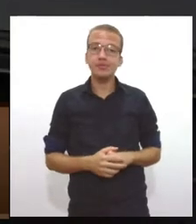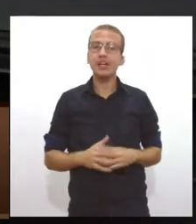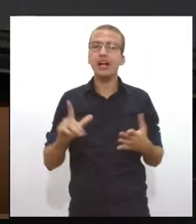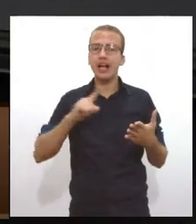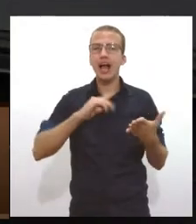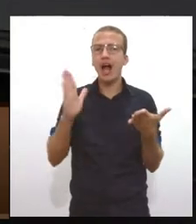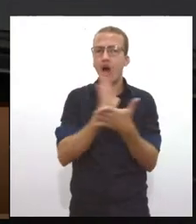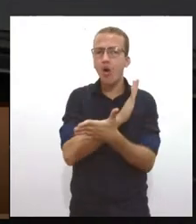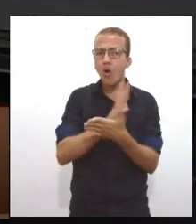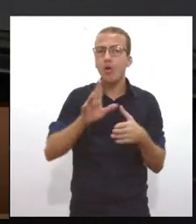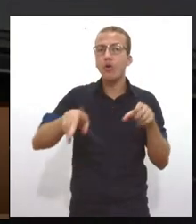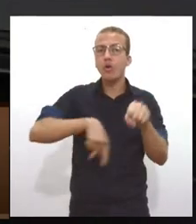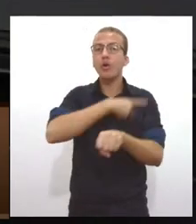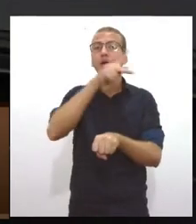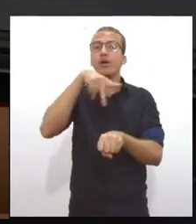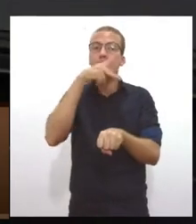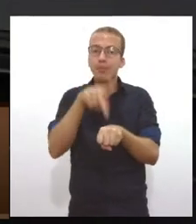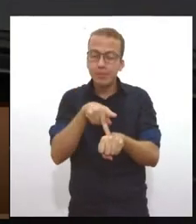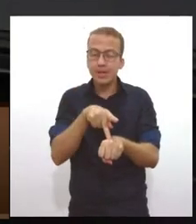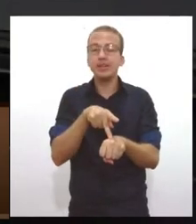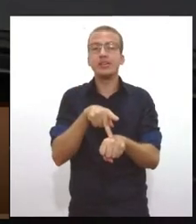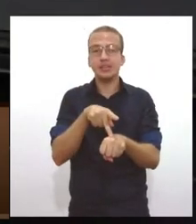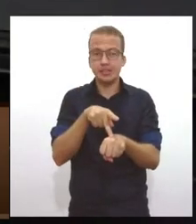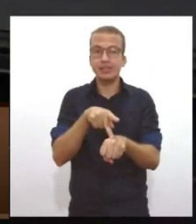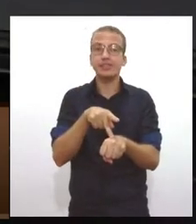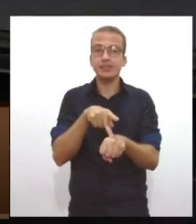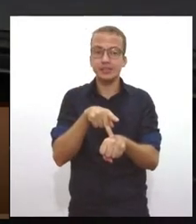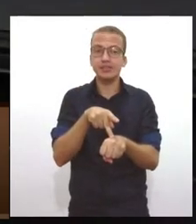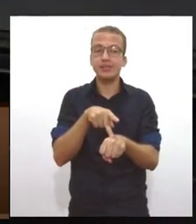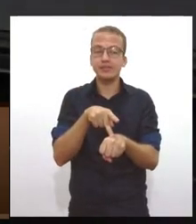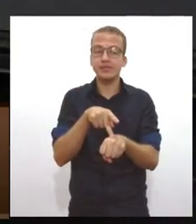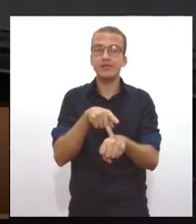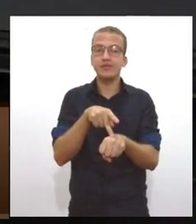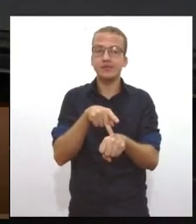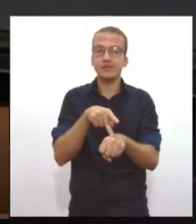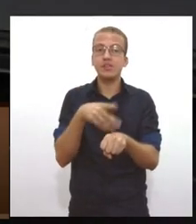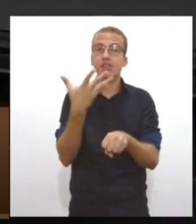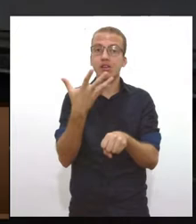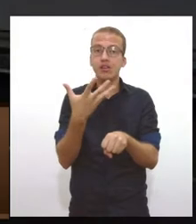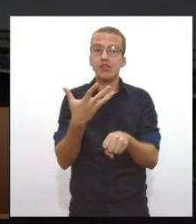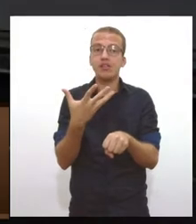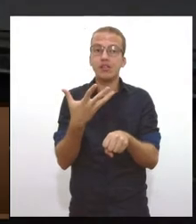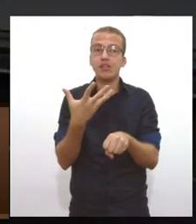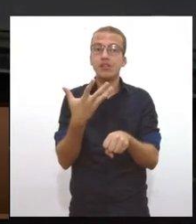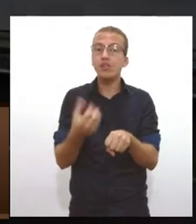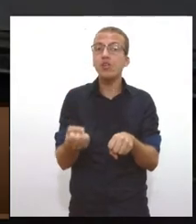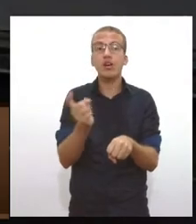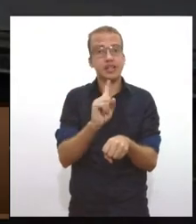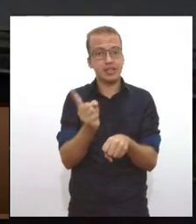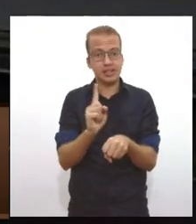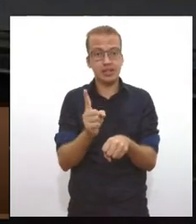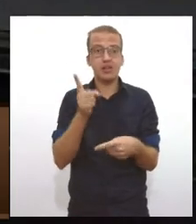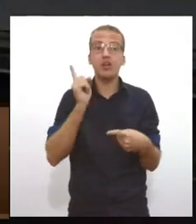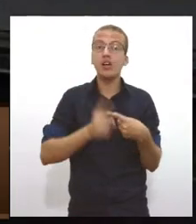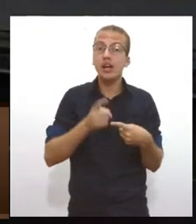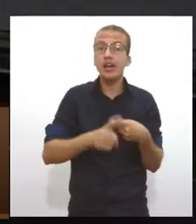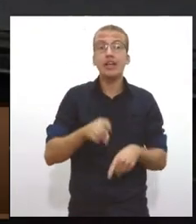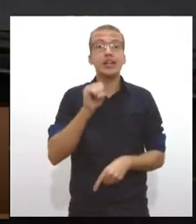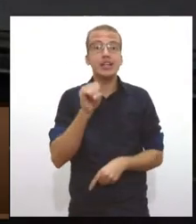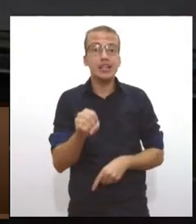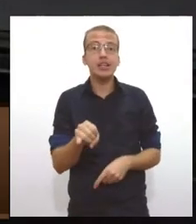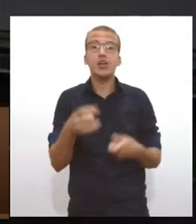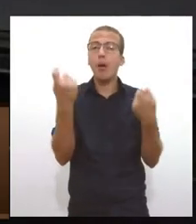ratificaram ainda o acordo do Mercosul e União Europeia por conta do pressuposto. Porque se eu preciso cumprir regras